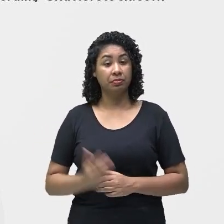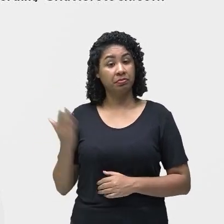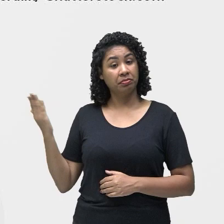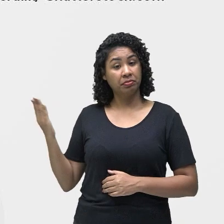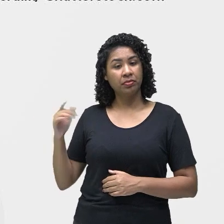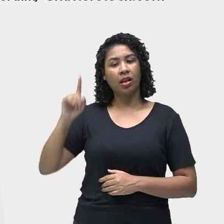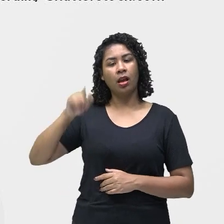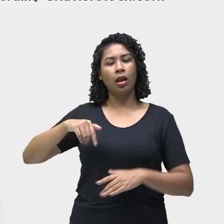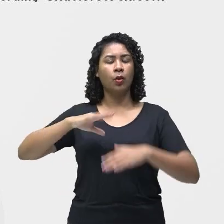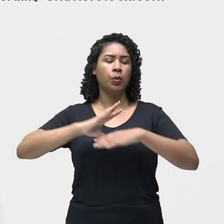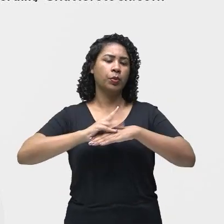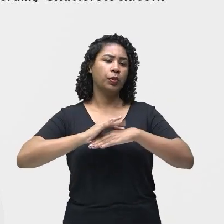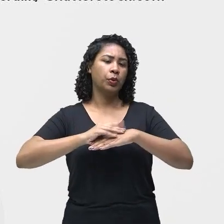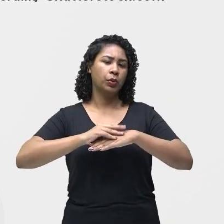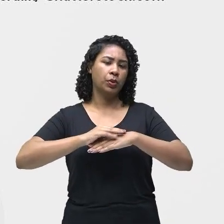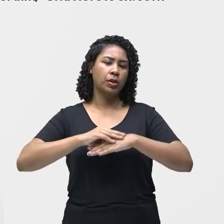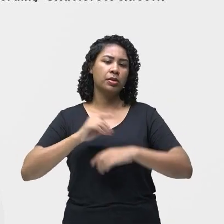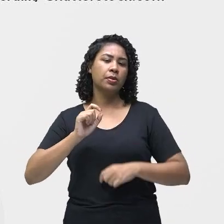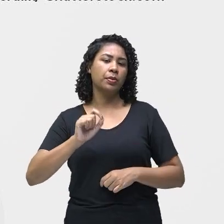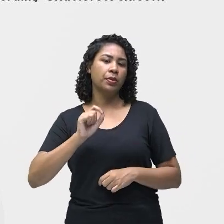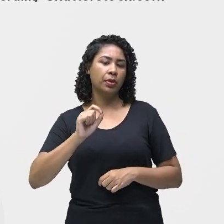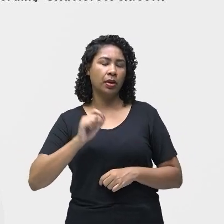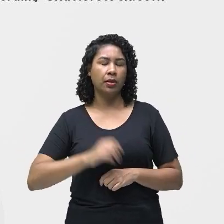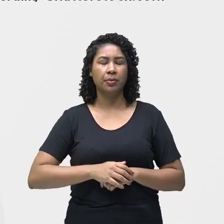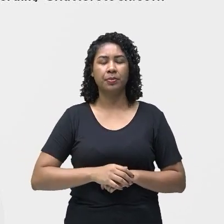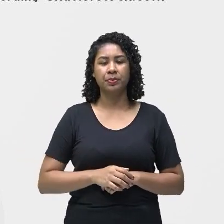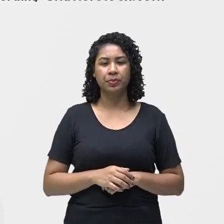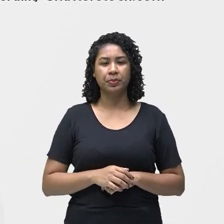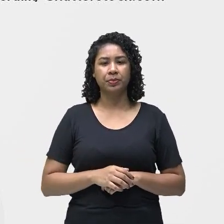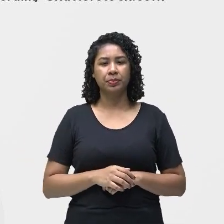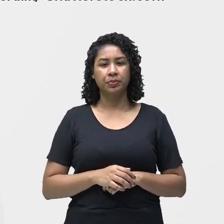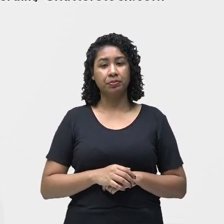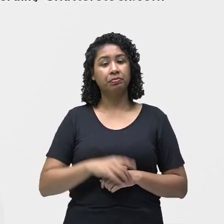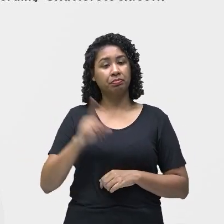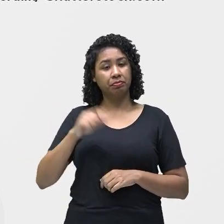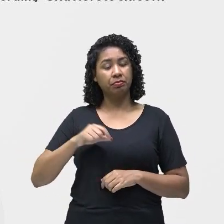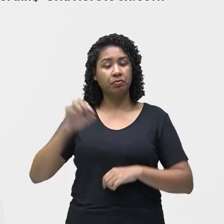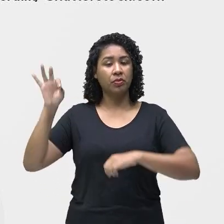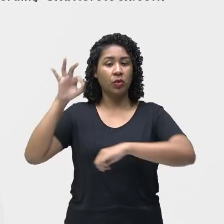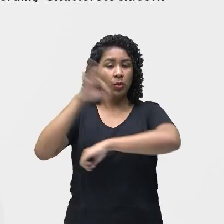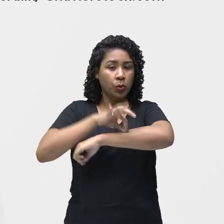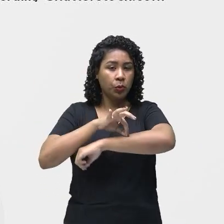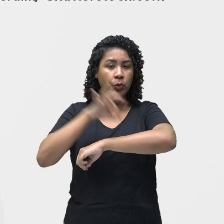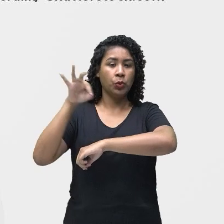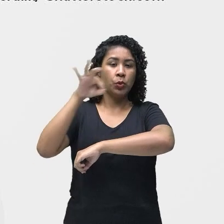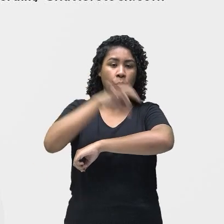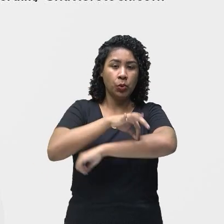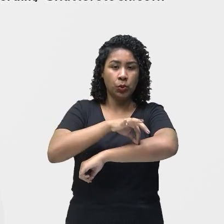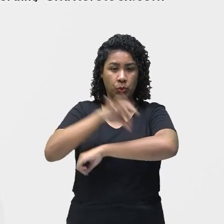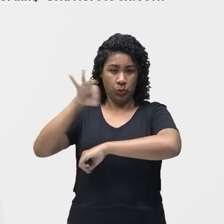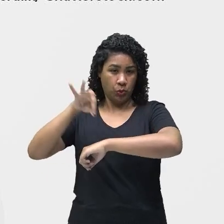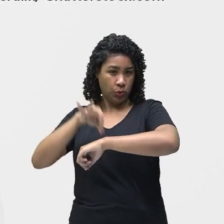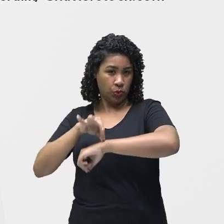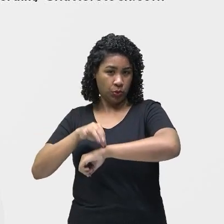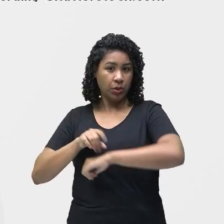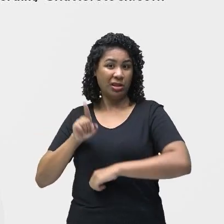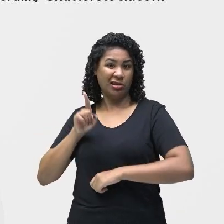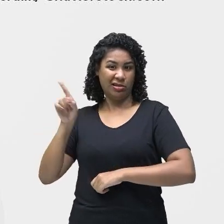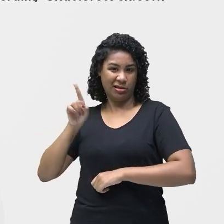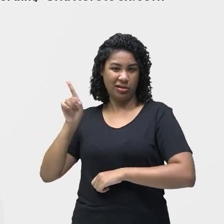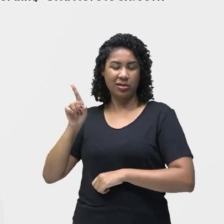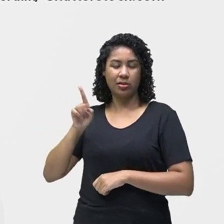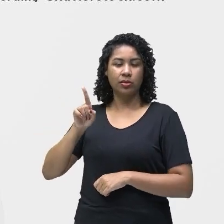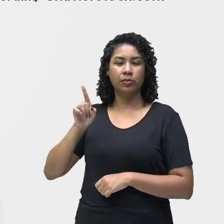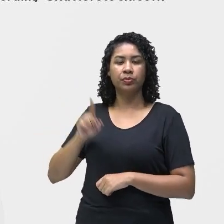doença transmissível causada por um parasita e transmitida